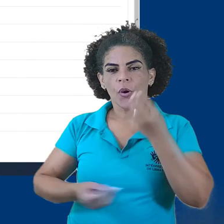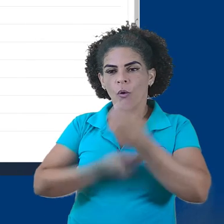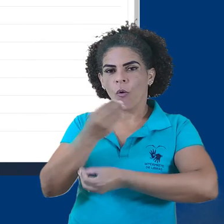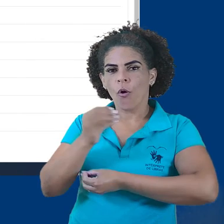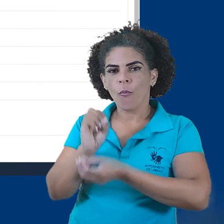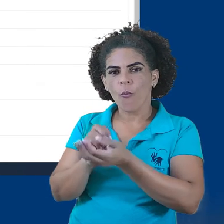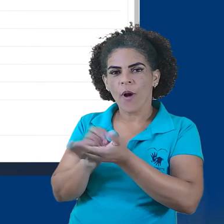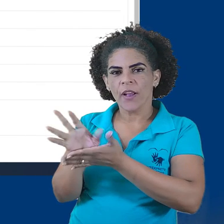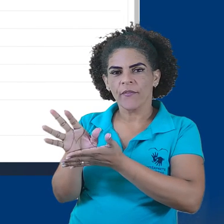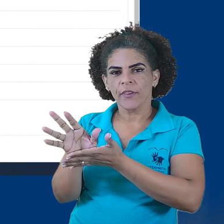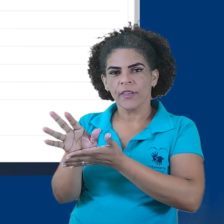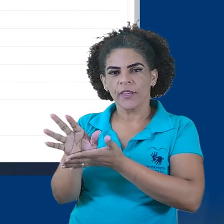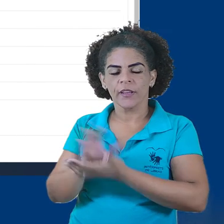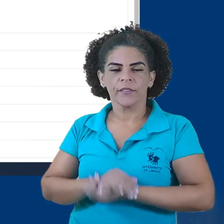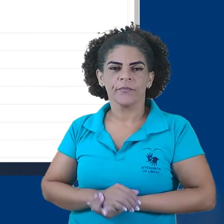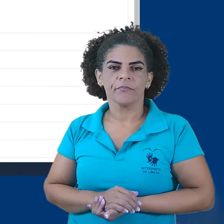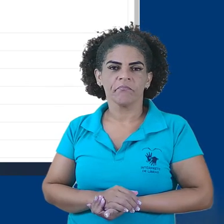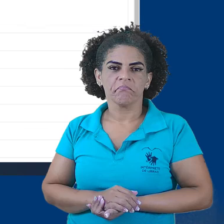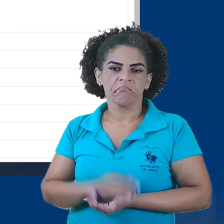comentários de feedback.